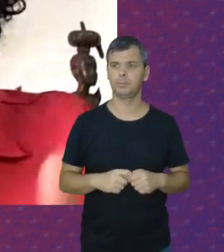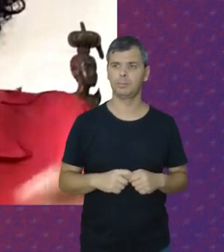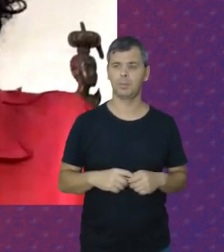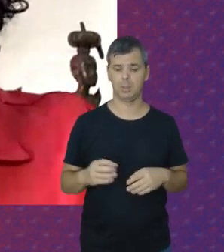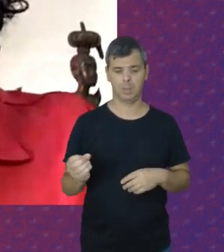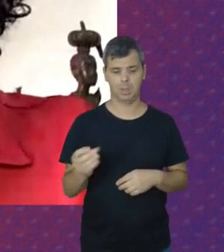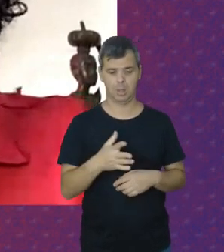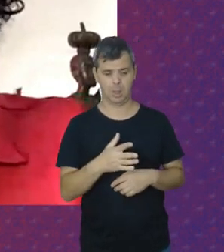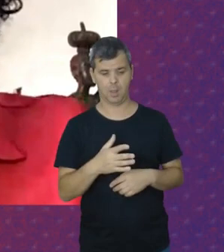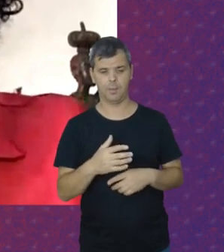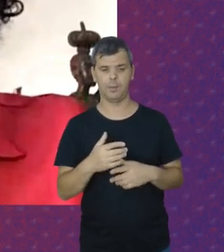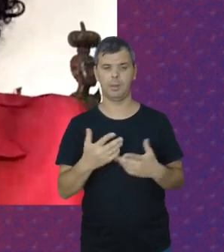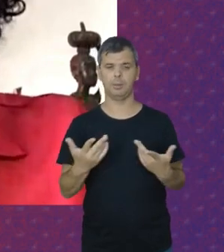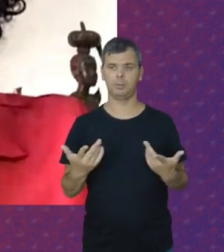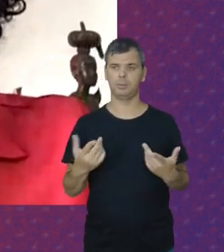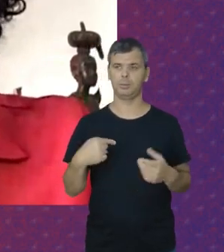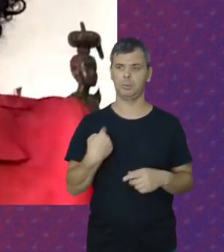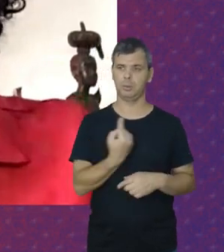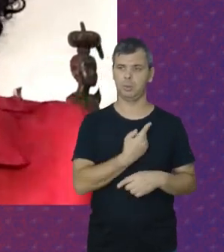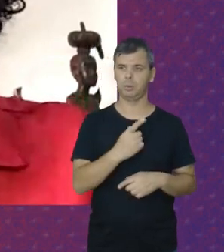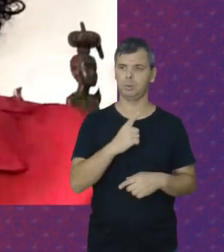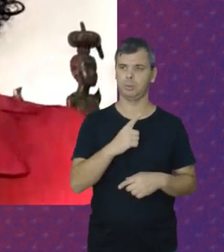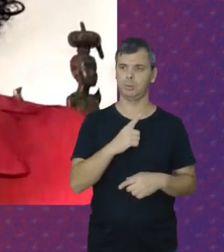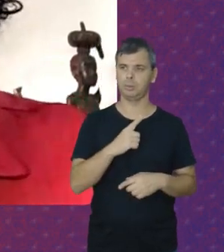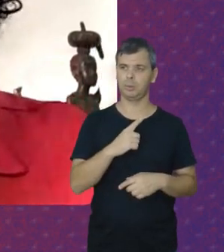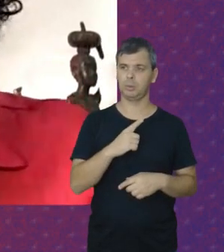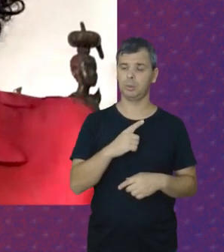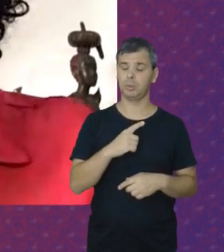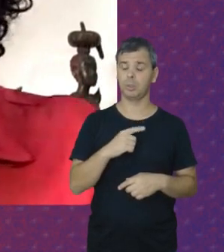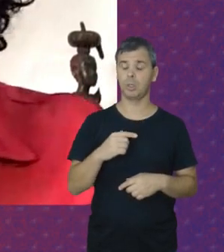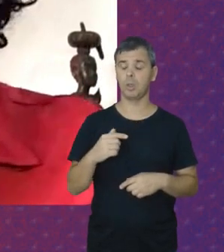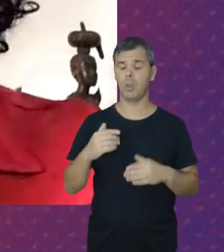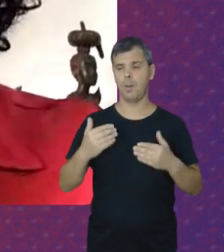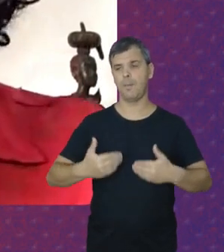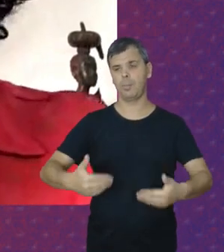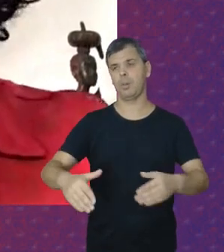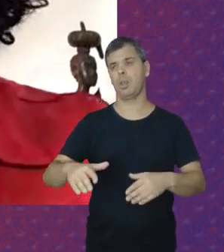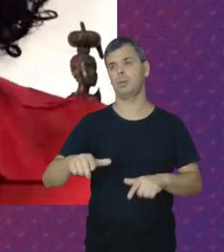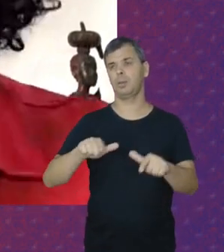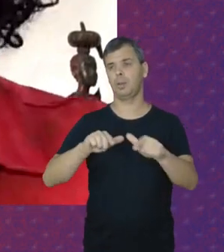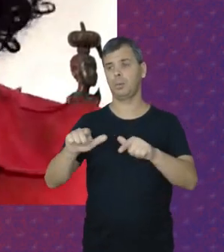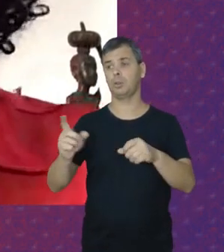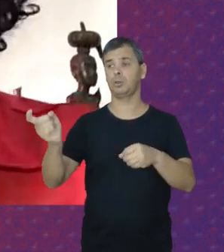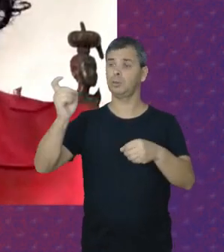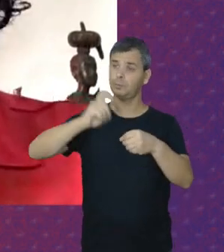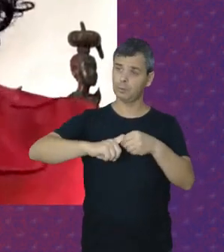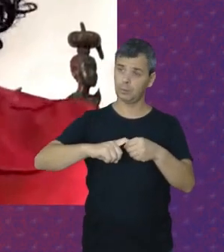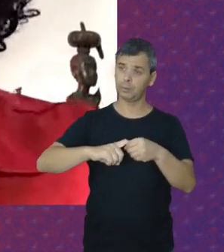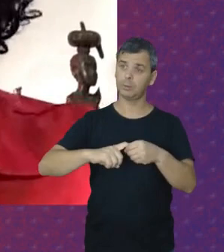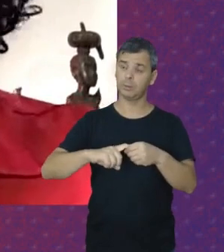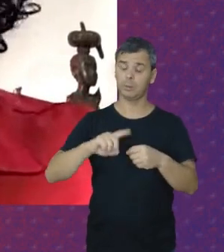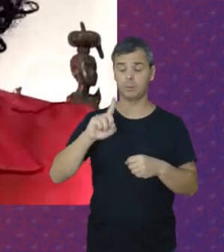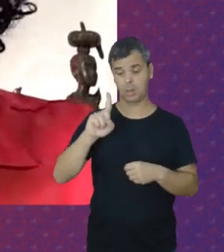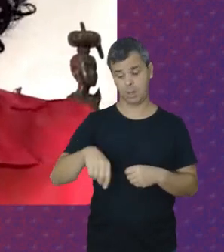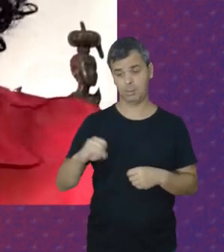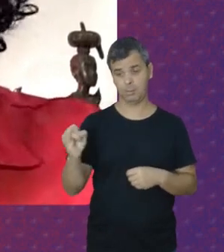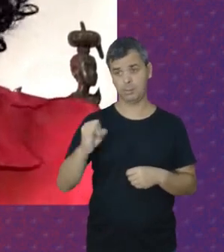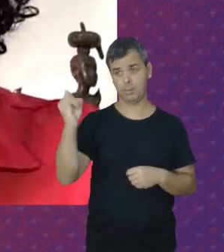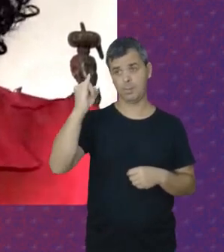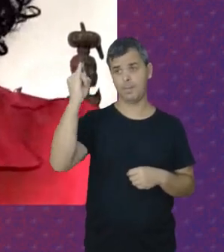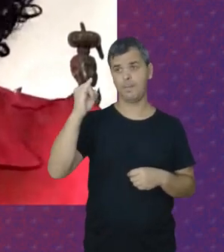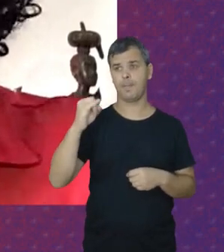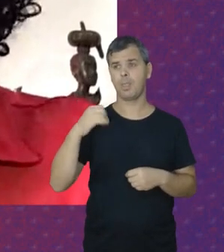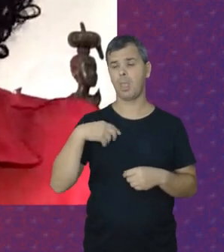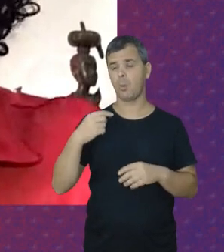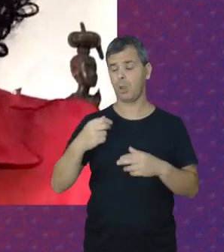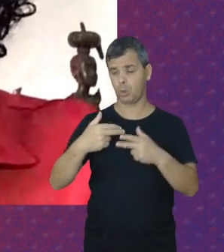Novas Modalidades Nós temos Agora o Ministério Do Trabalho De volta Isso é importante É um